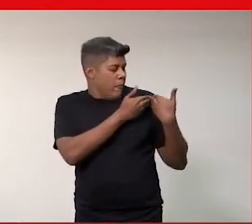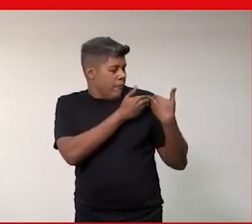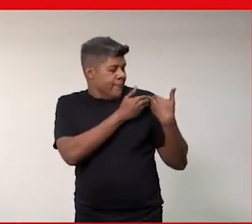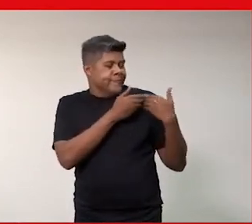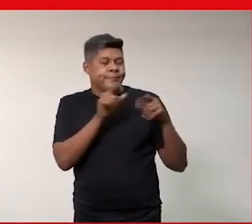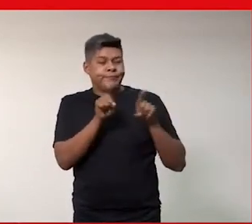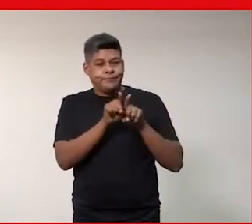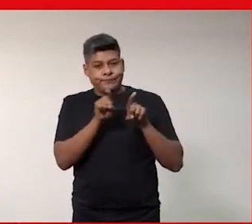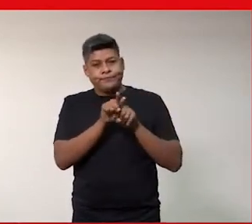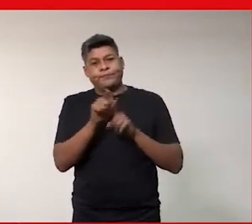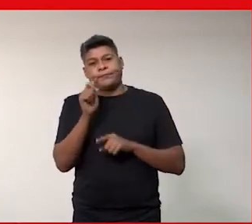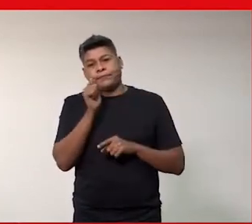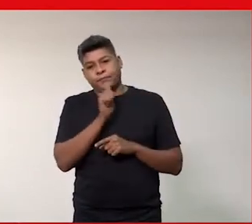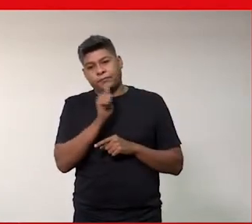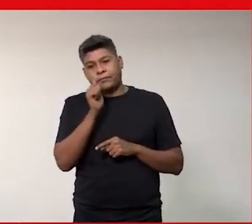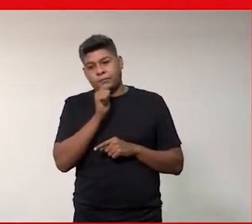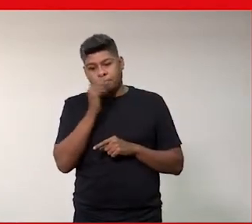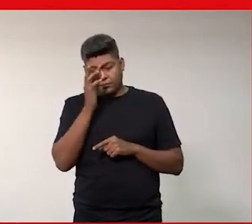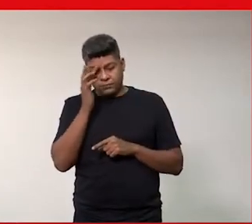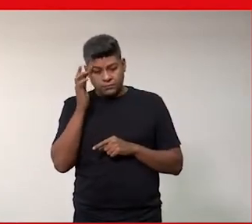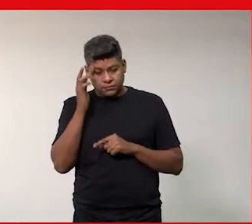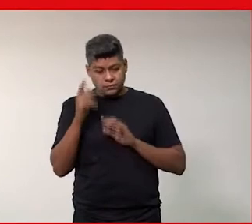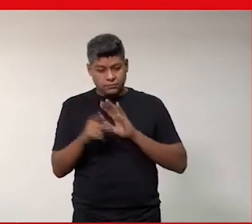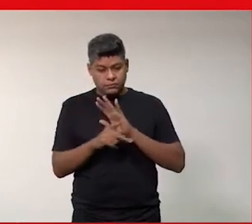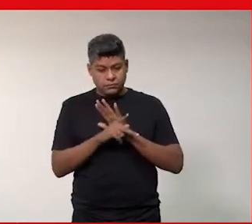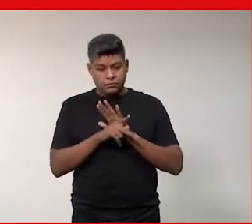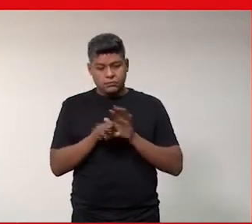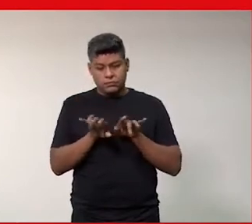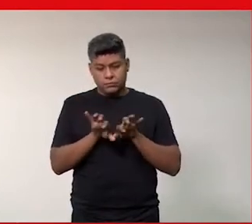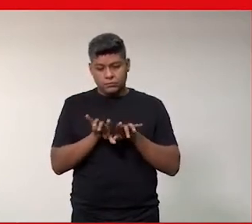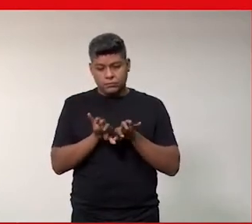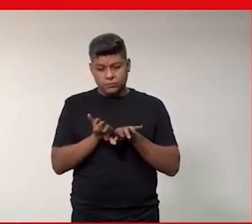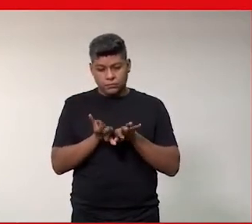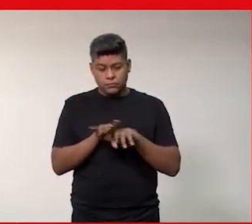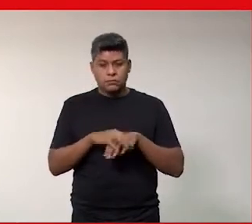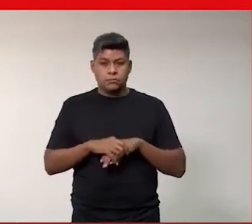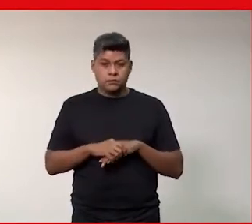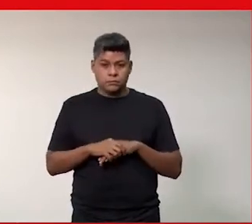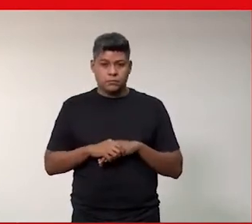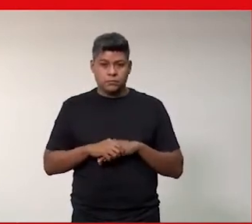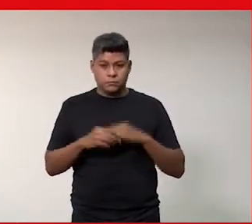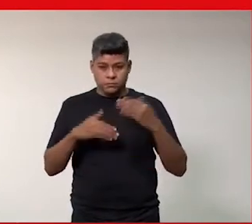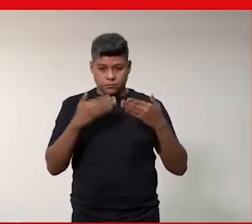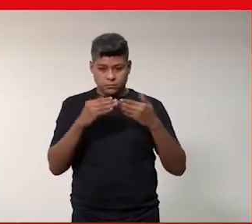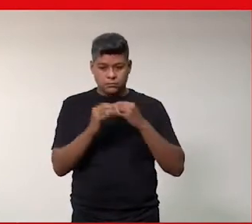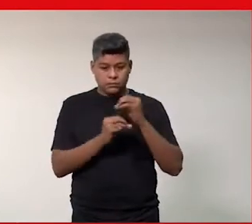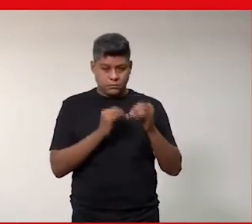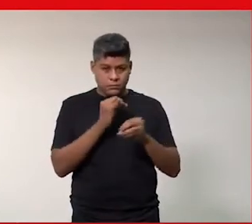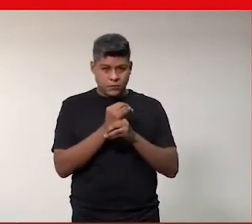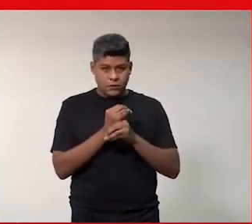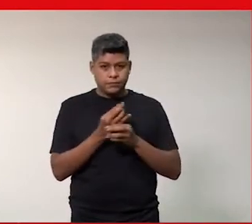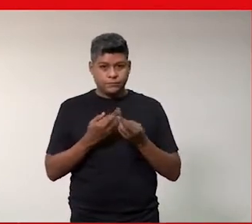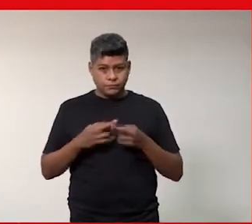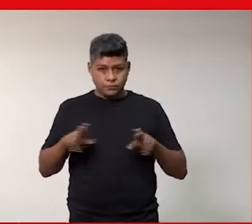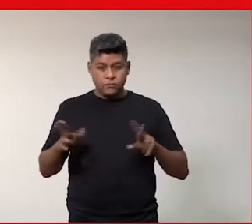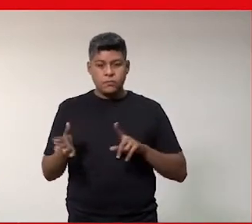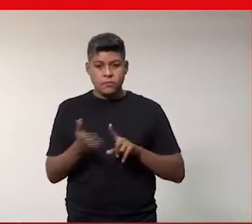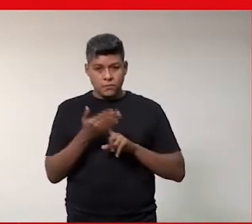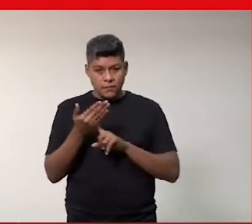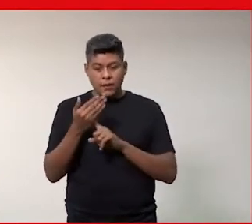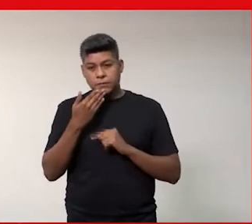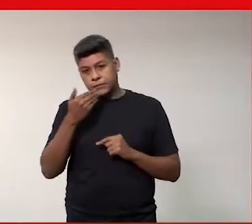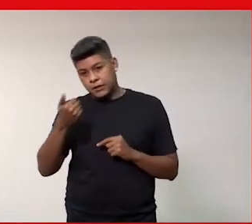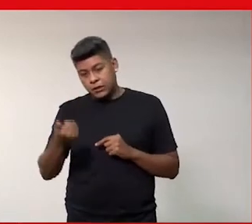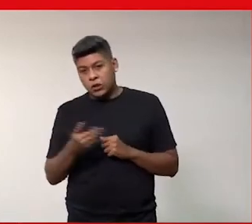como mulheres como pessoas da área de computação na promoção de uma internet de soluções tecnológicas